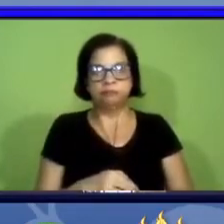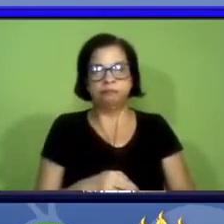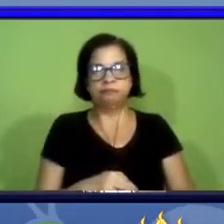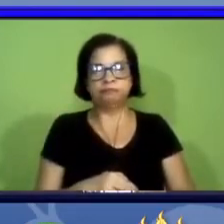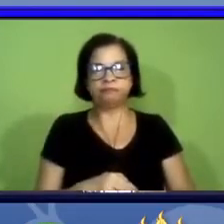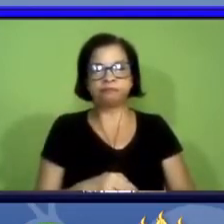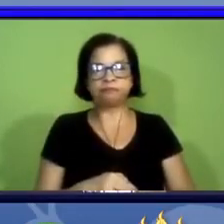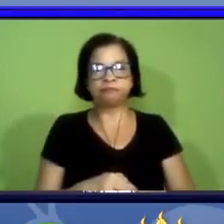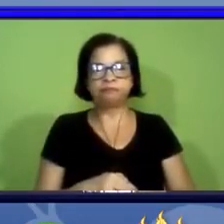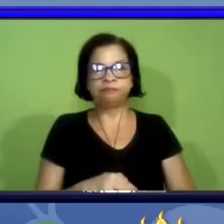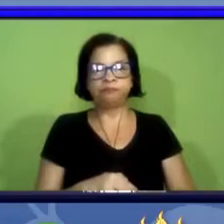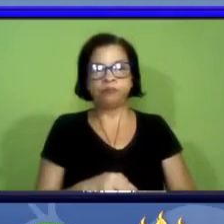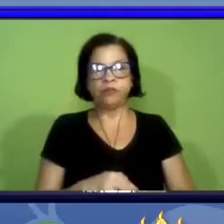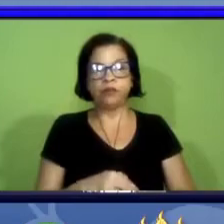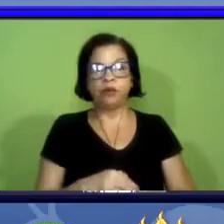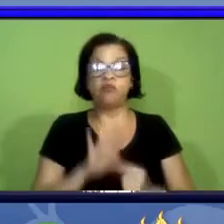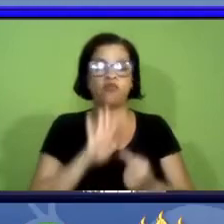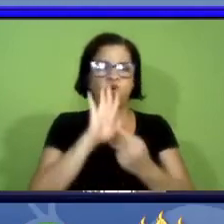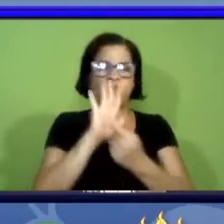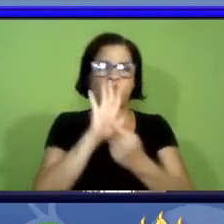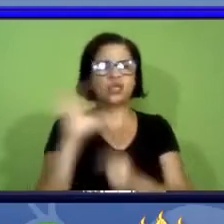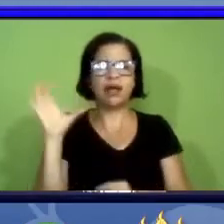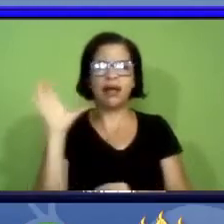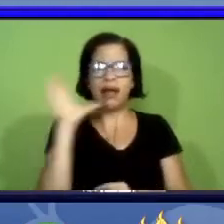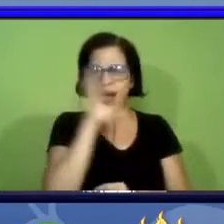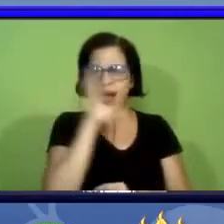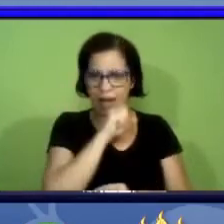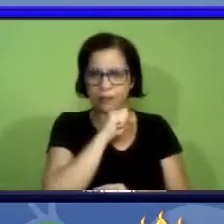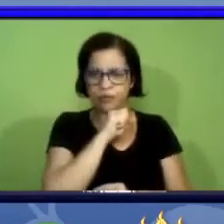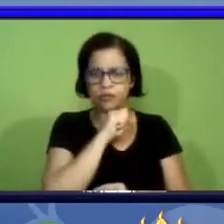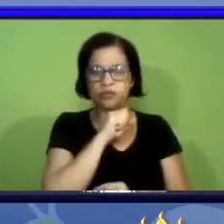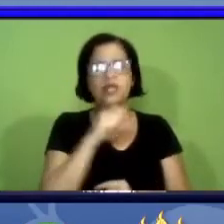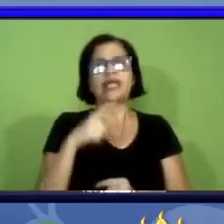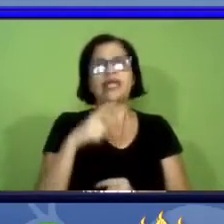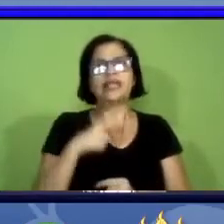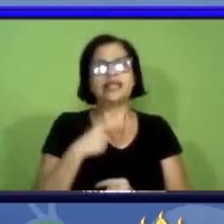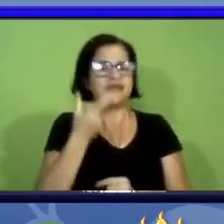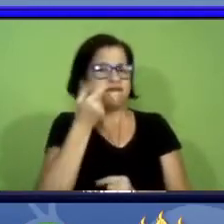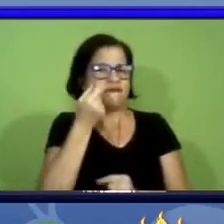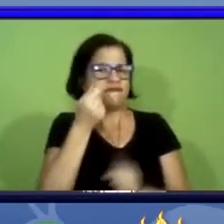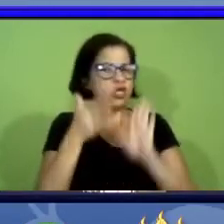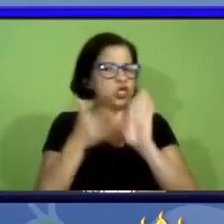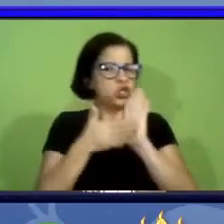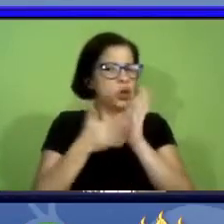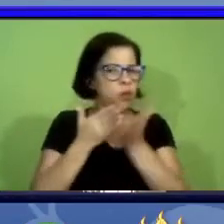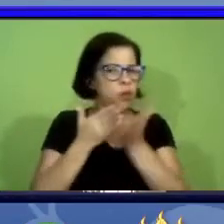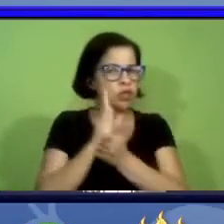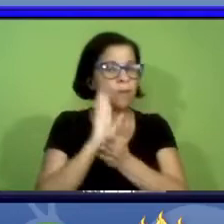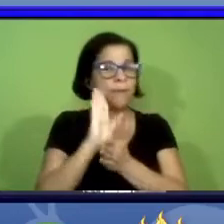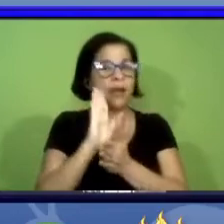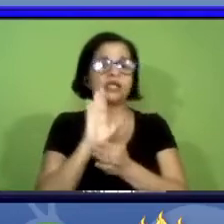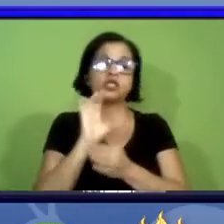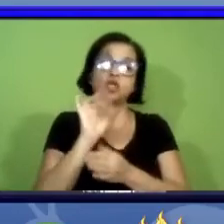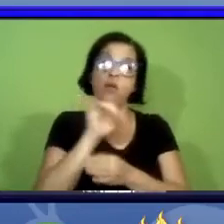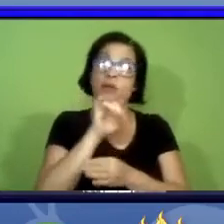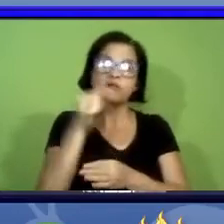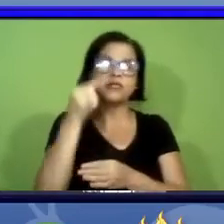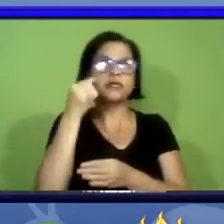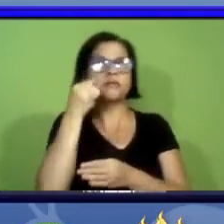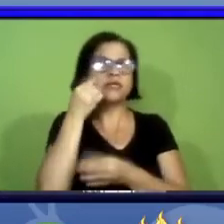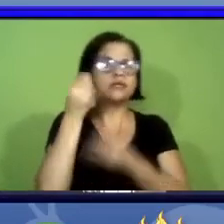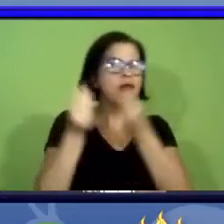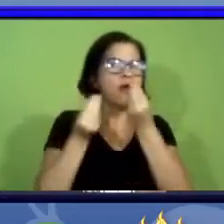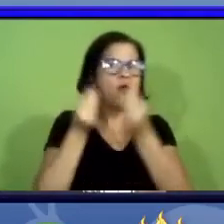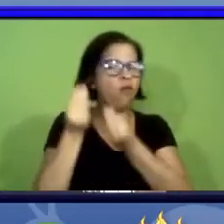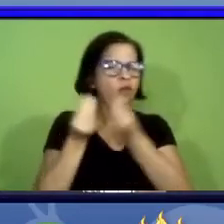então aqui eu vou apresentar rapidamente foram 20 propostas aprovadas mas eu só para que vocês tenham uma ideia mais